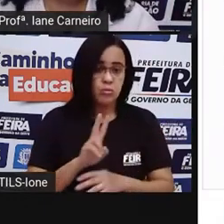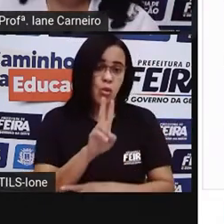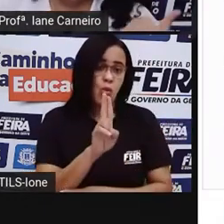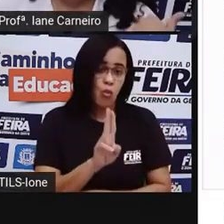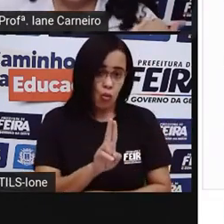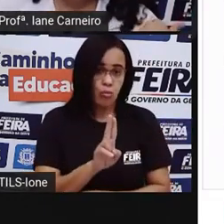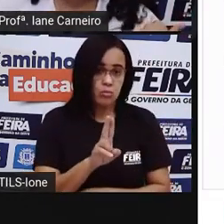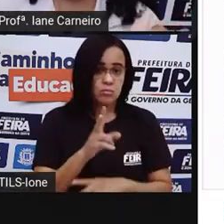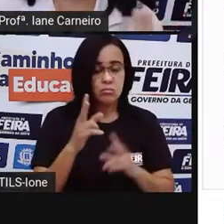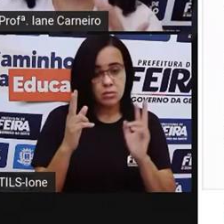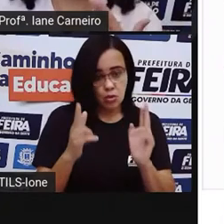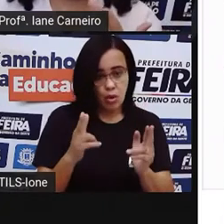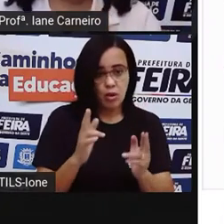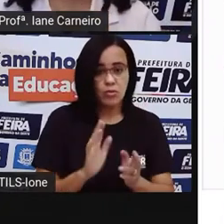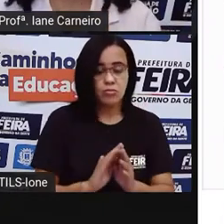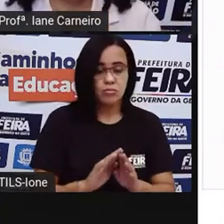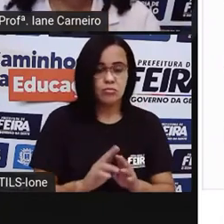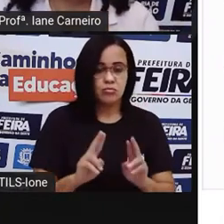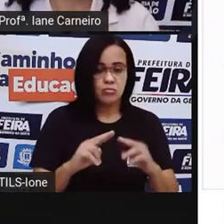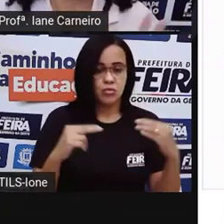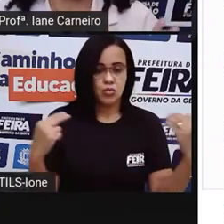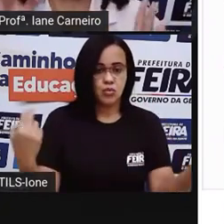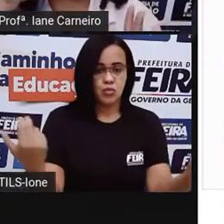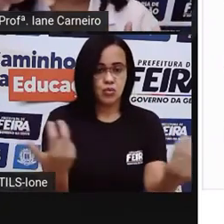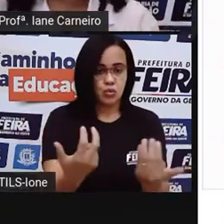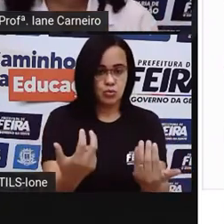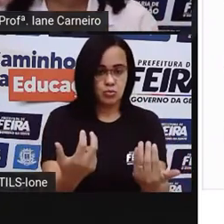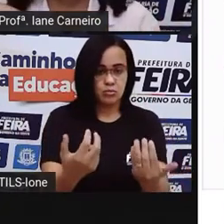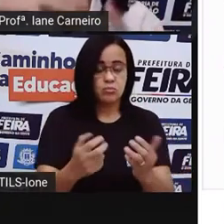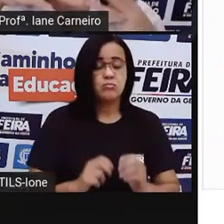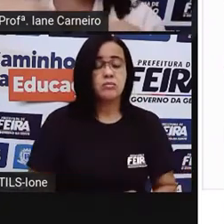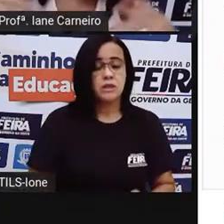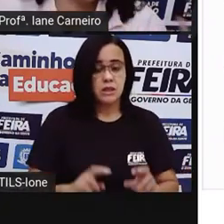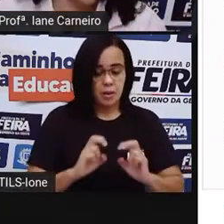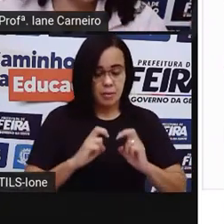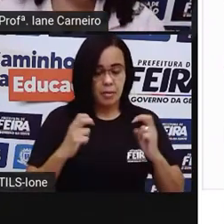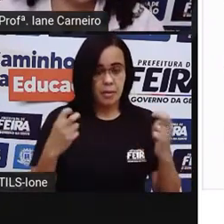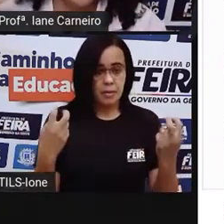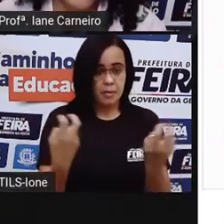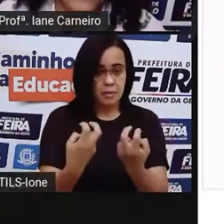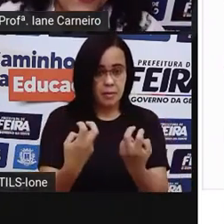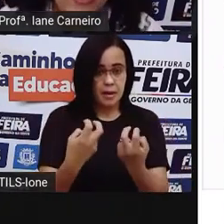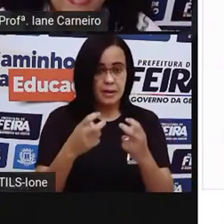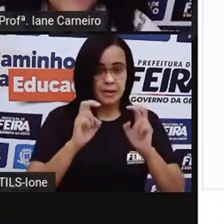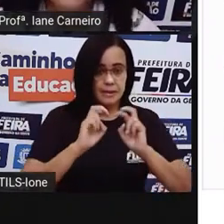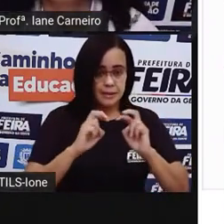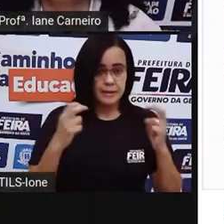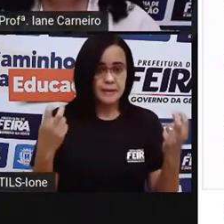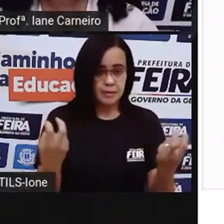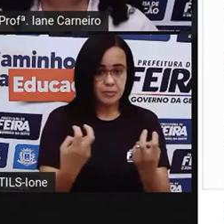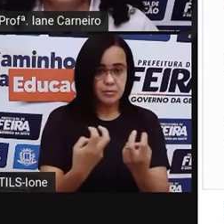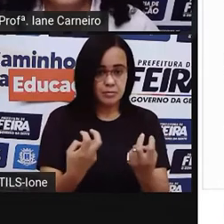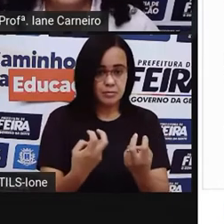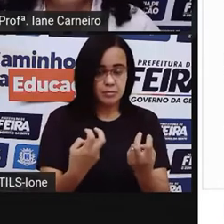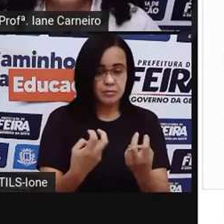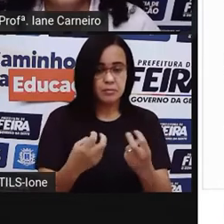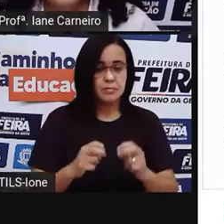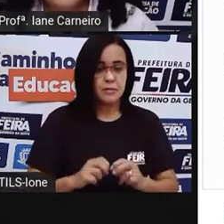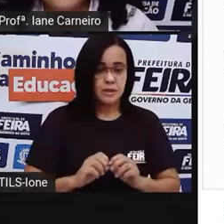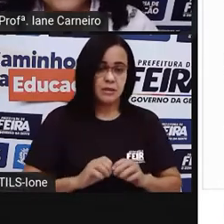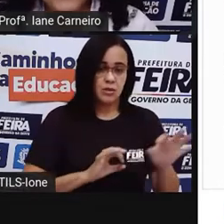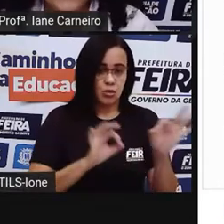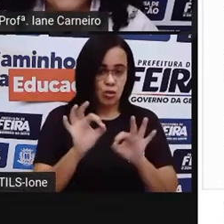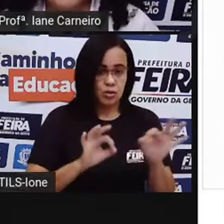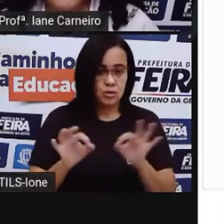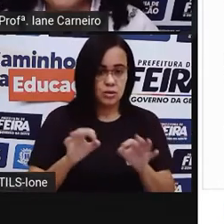lá na sala da Pró, a Pró costuma organizar assim, em formato de U ou semicírculo, né? Como a gente fala. Porque ficam